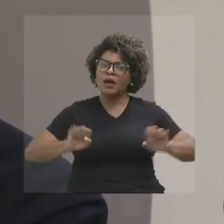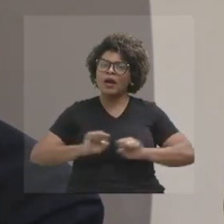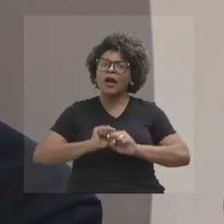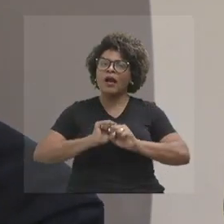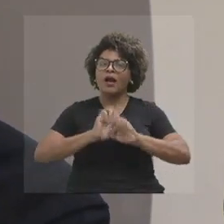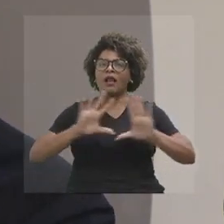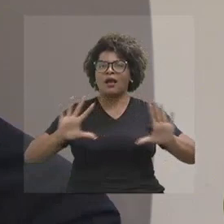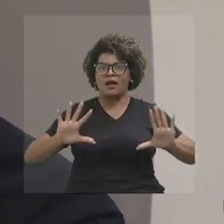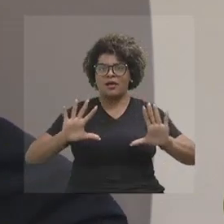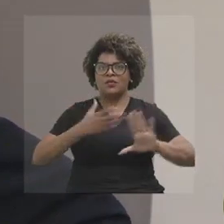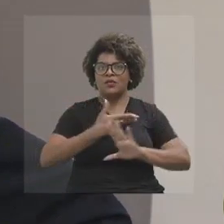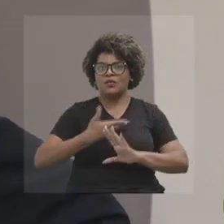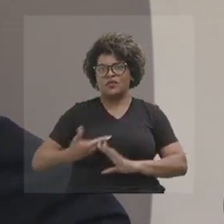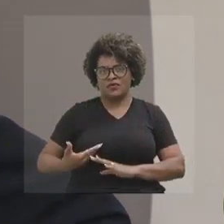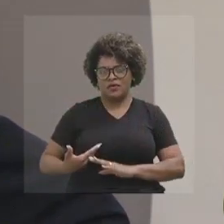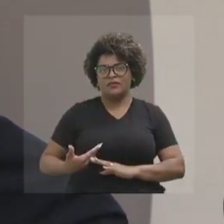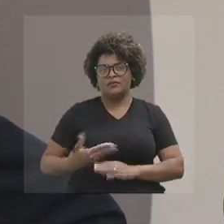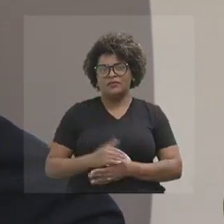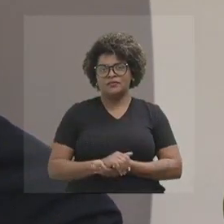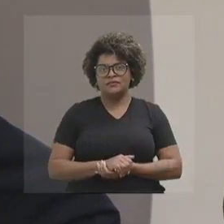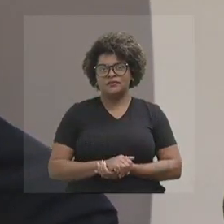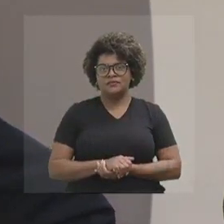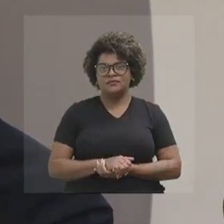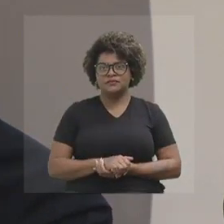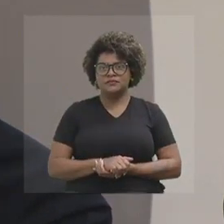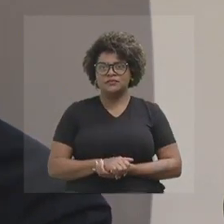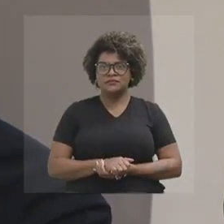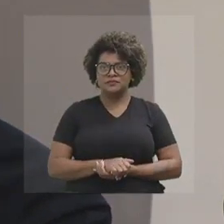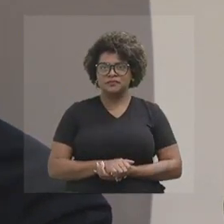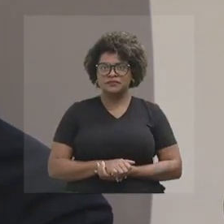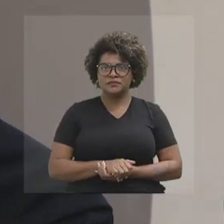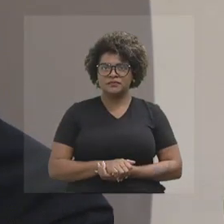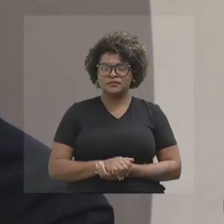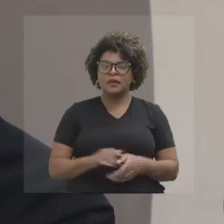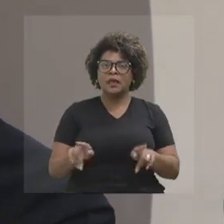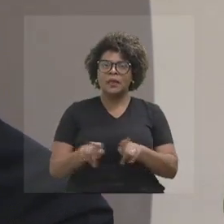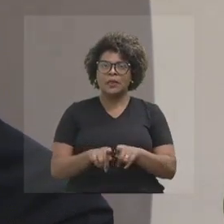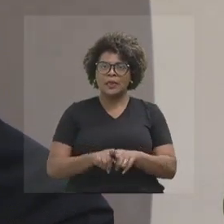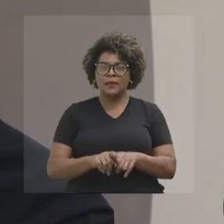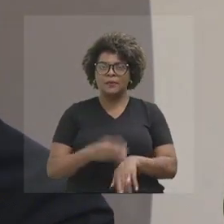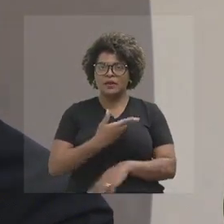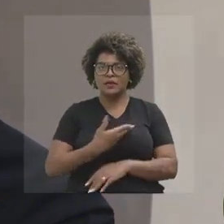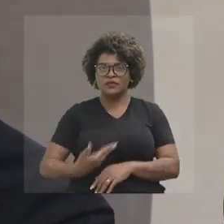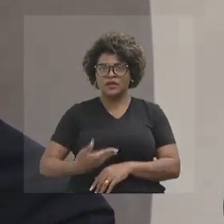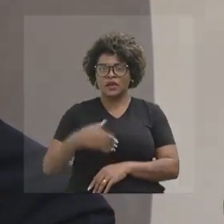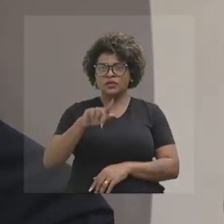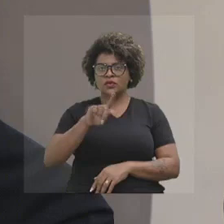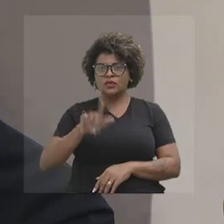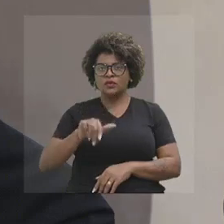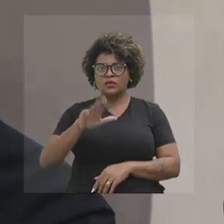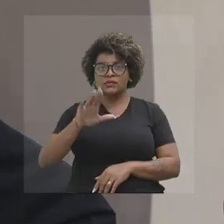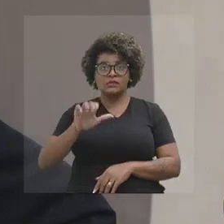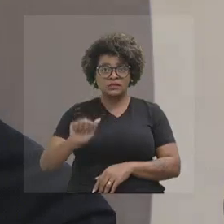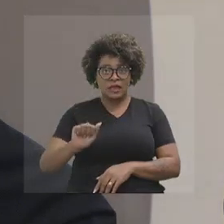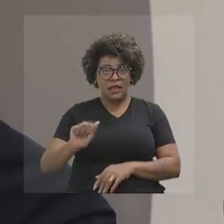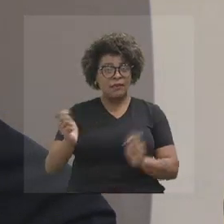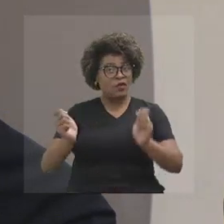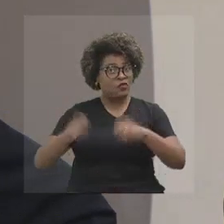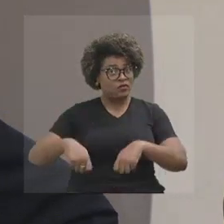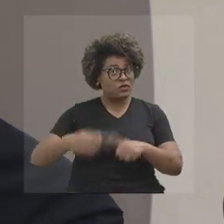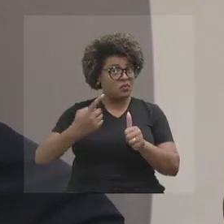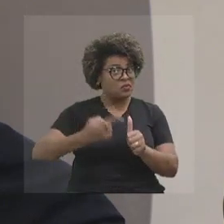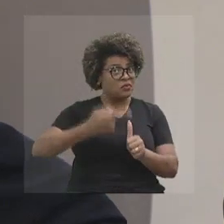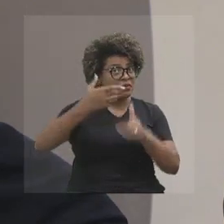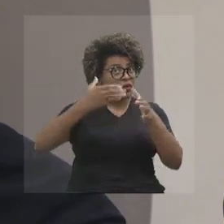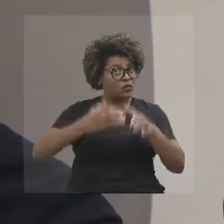O governo do governador Zema conseguiu chegar ao primeiro lugar no Brasil de transparência entre os